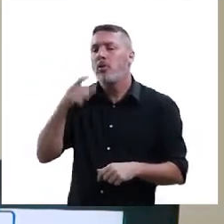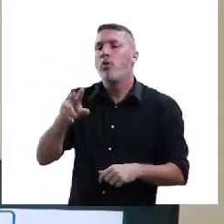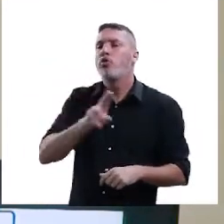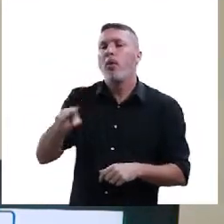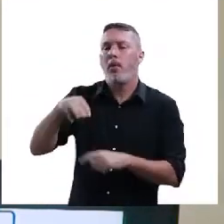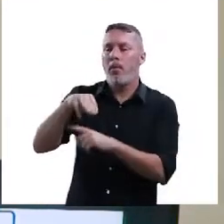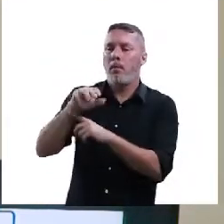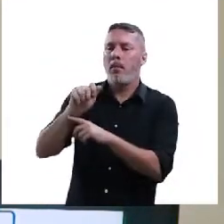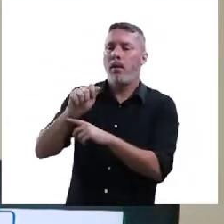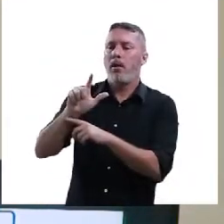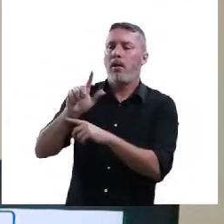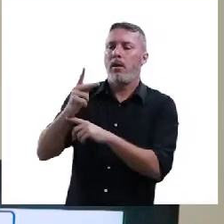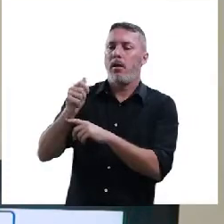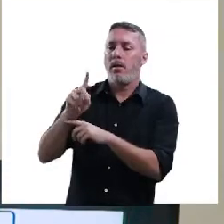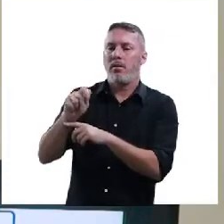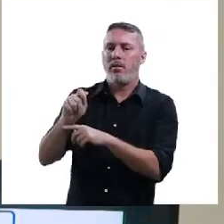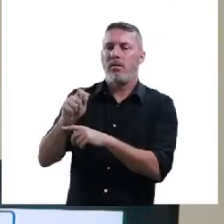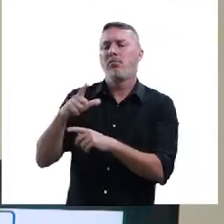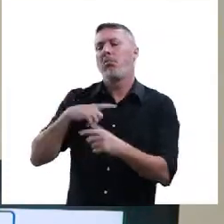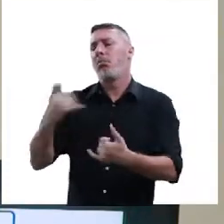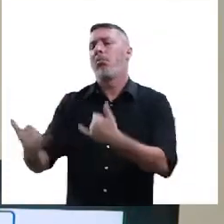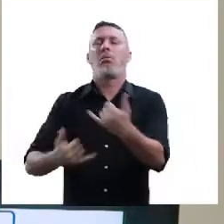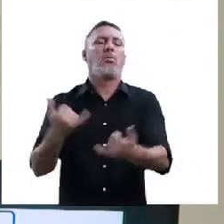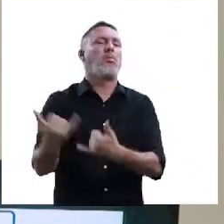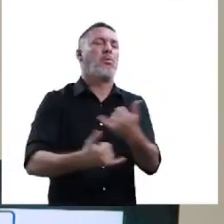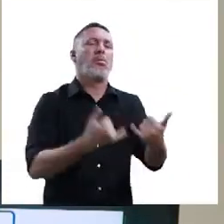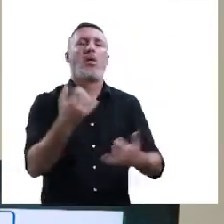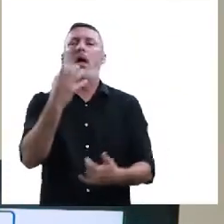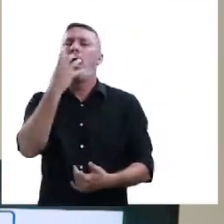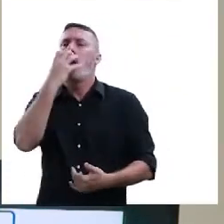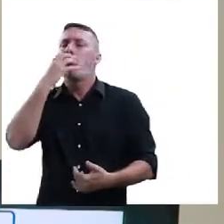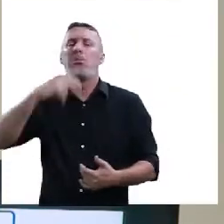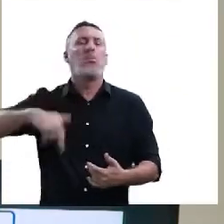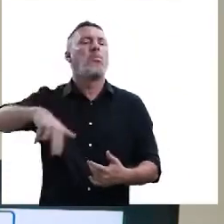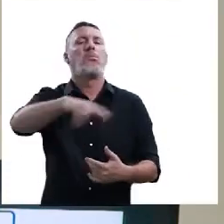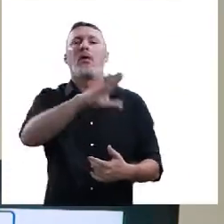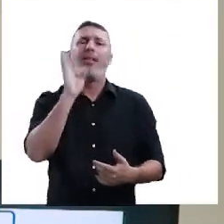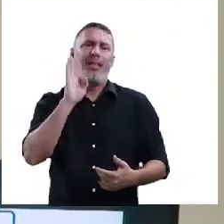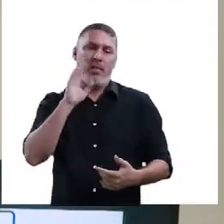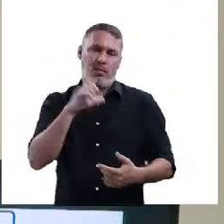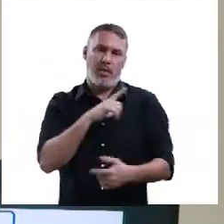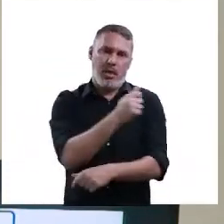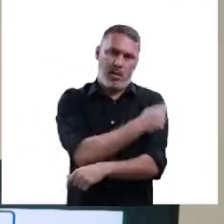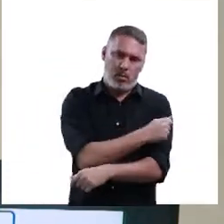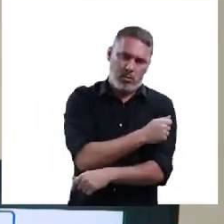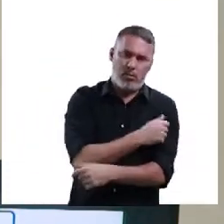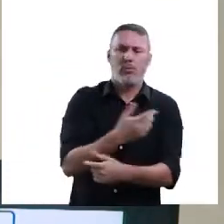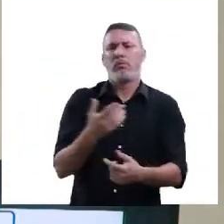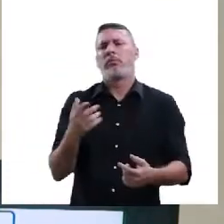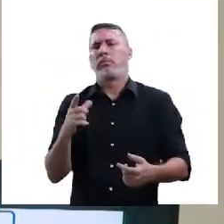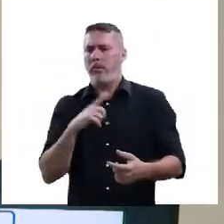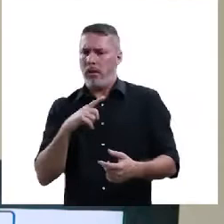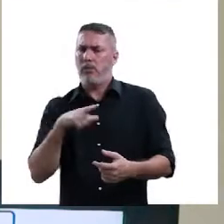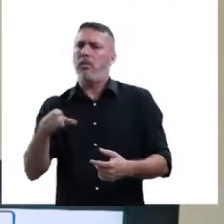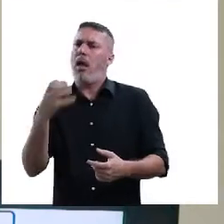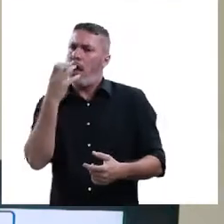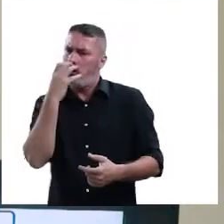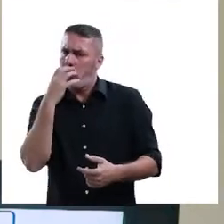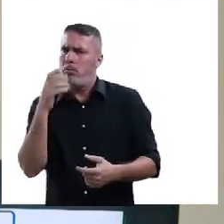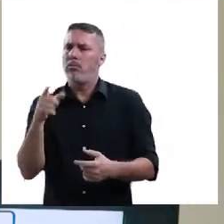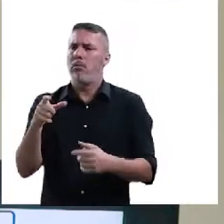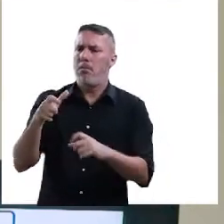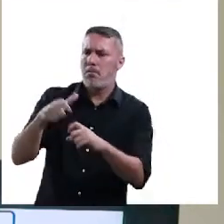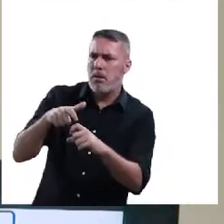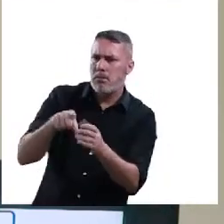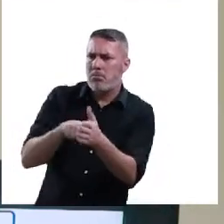Malhada. E era muito bacana como que a interação com os alunos com aquela cachorra. Claro que ela tinha todo o